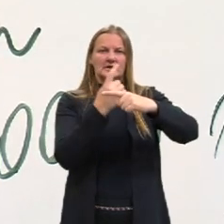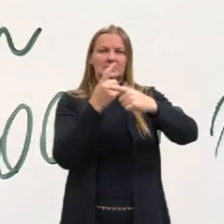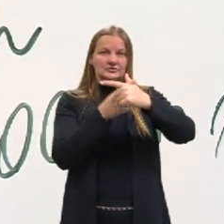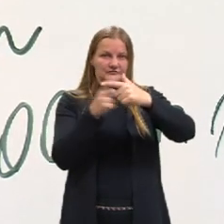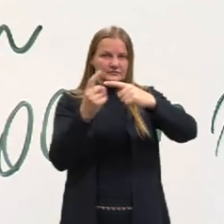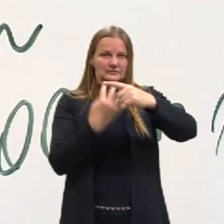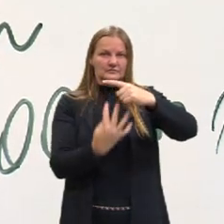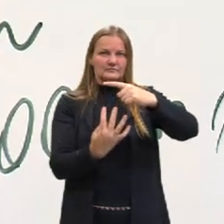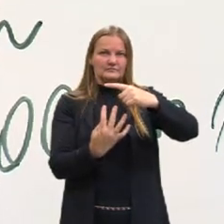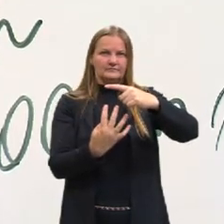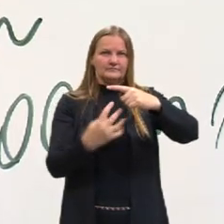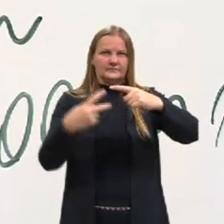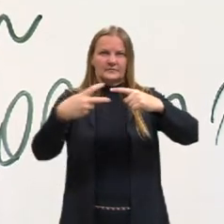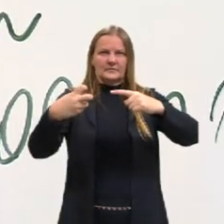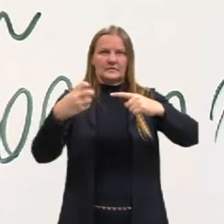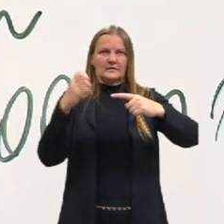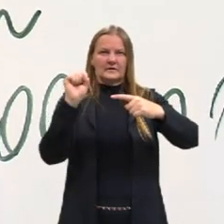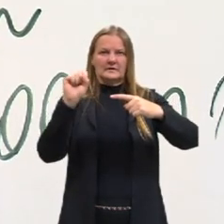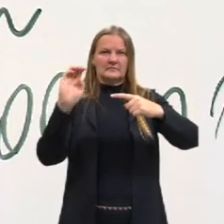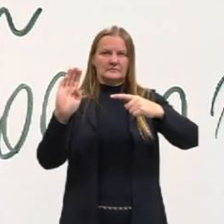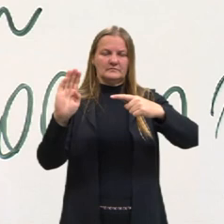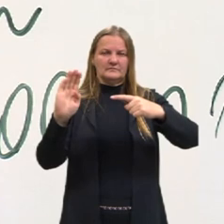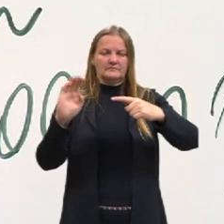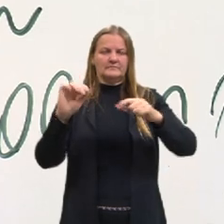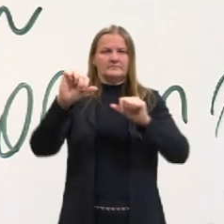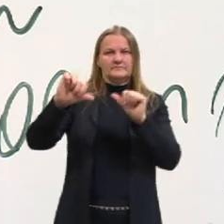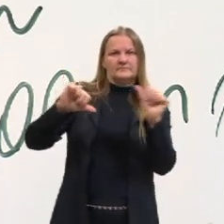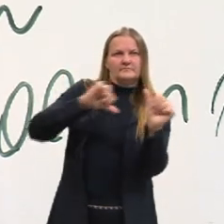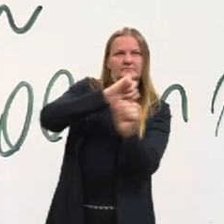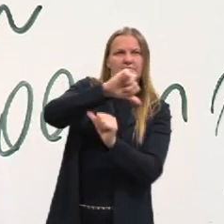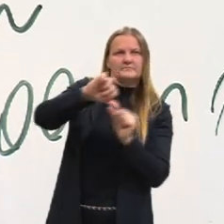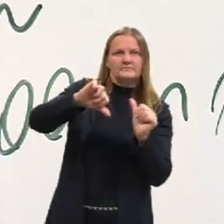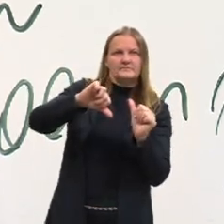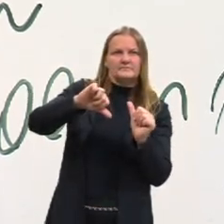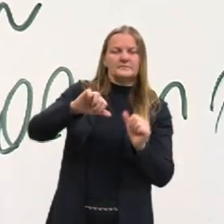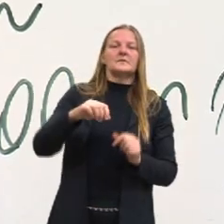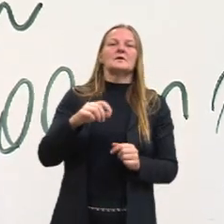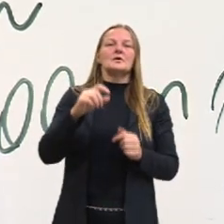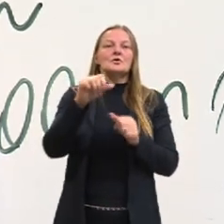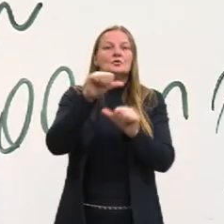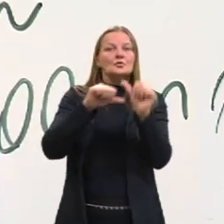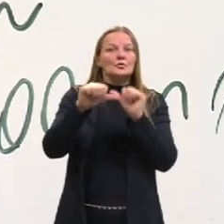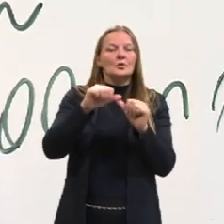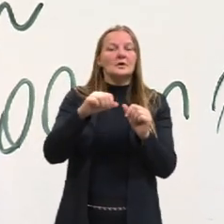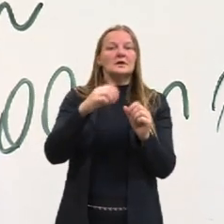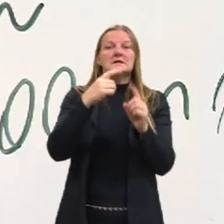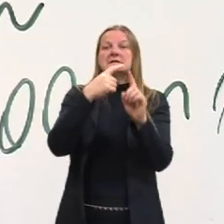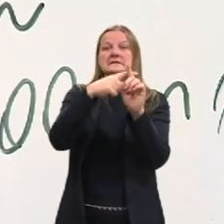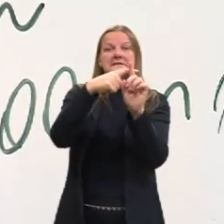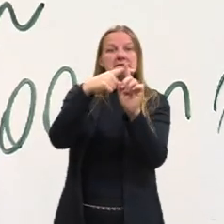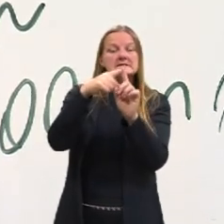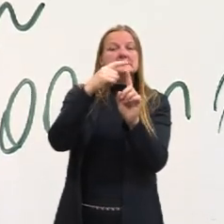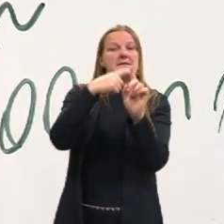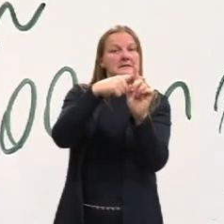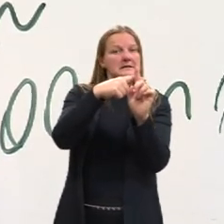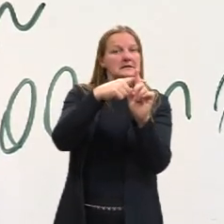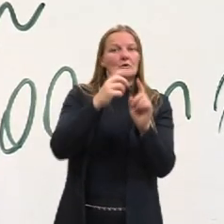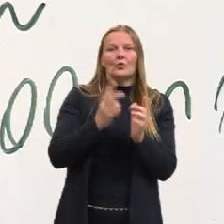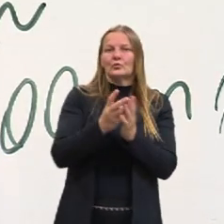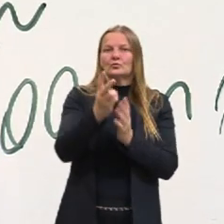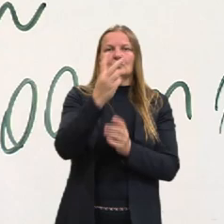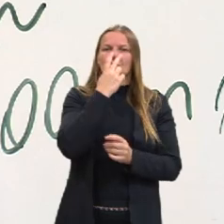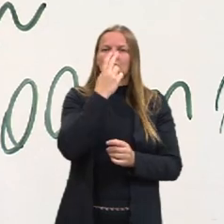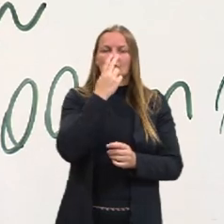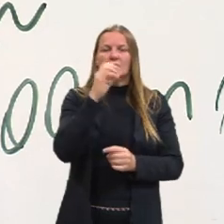para o outro lado dividindo, mudou de operação, estava multiplicando, passou dividindo, não mudou de sinal. E agora, então, nós podemos achar